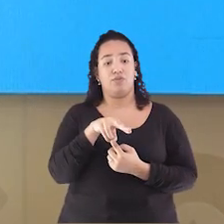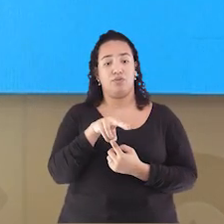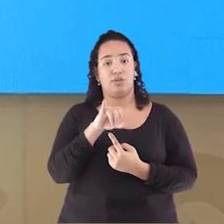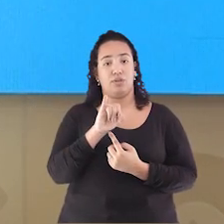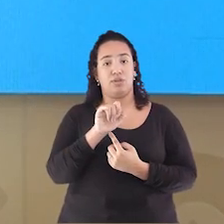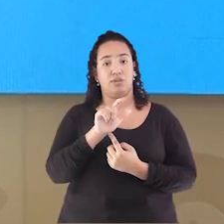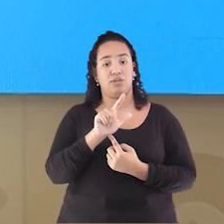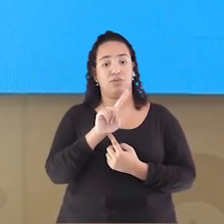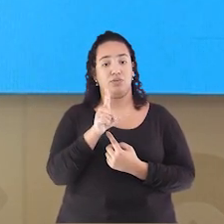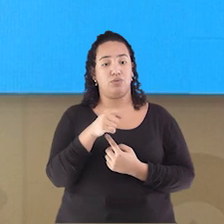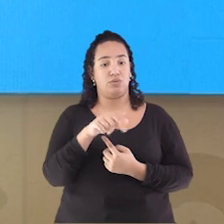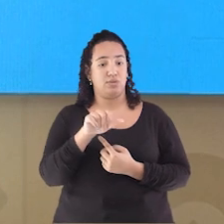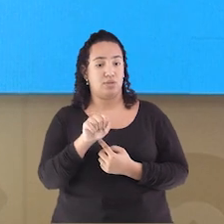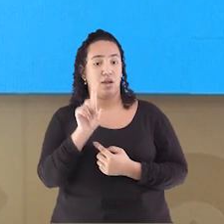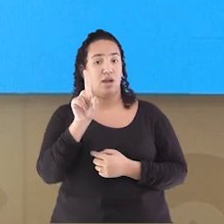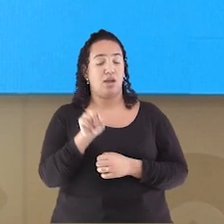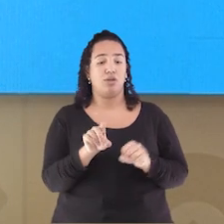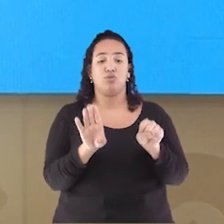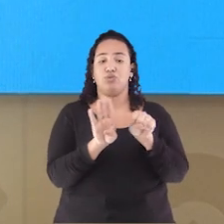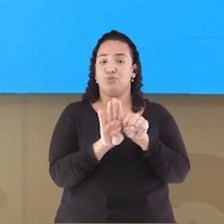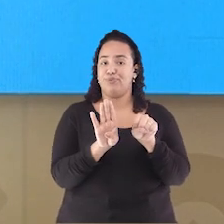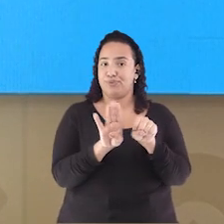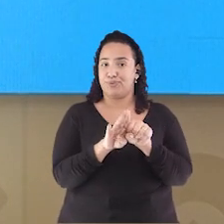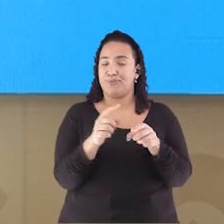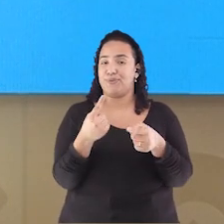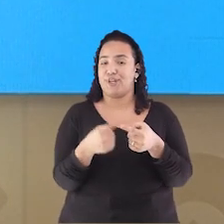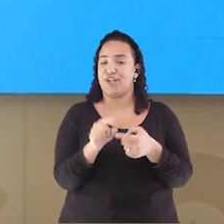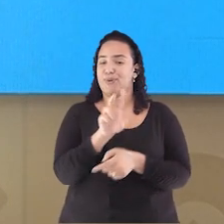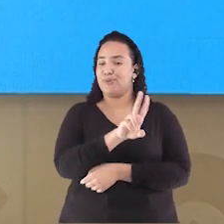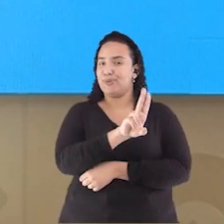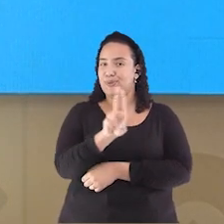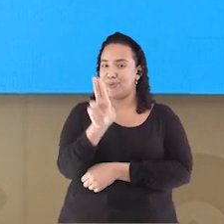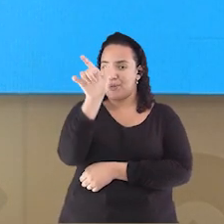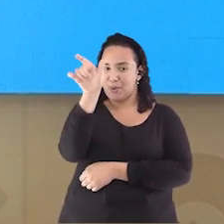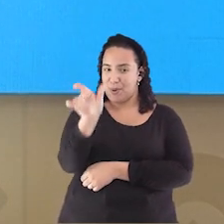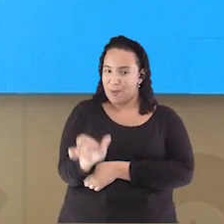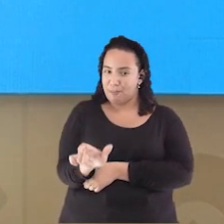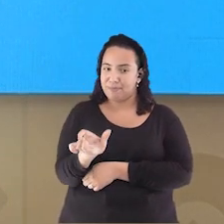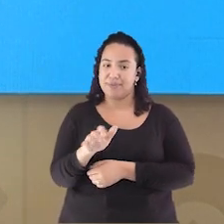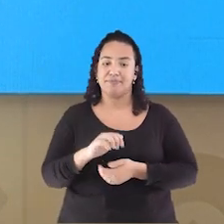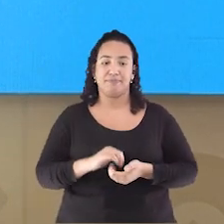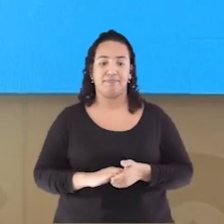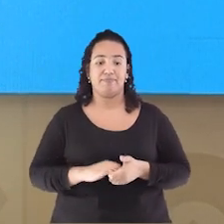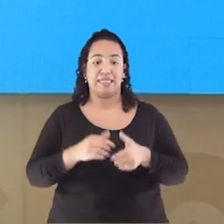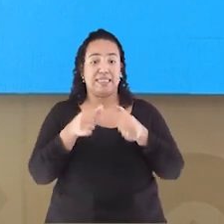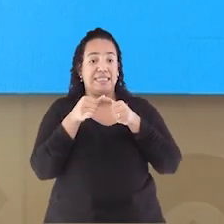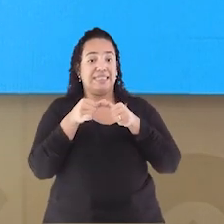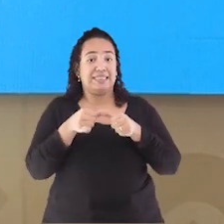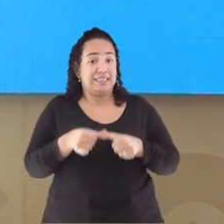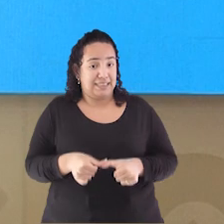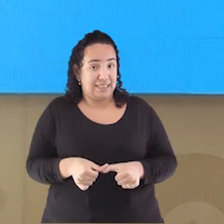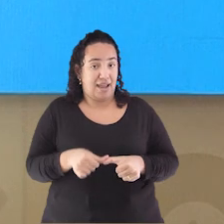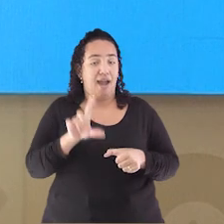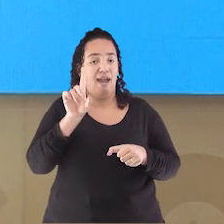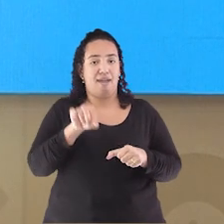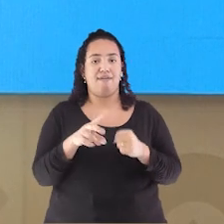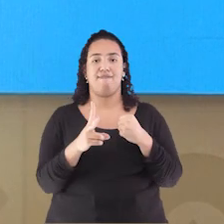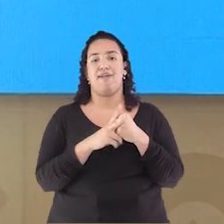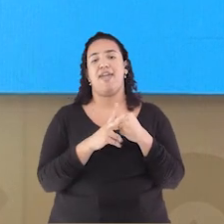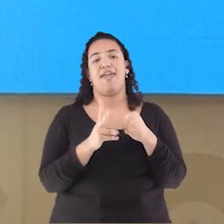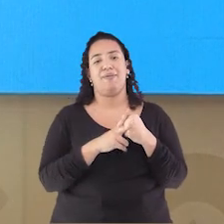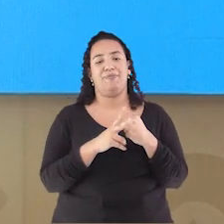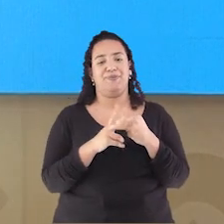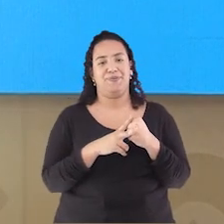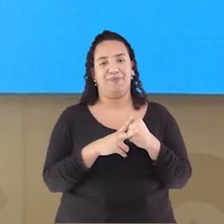Nilza É substantivo Pois nomeia Um ser Está É verbo